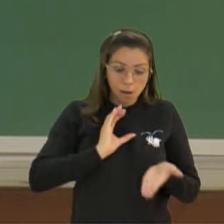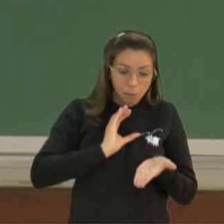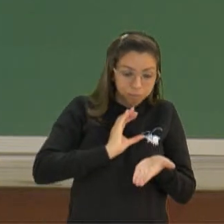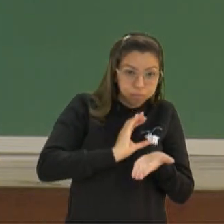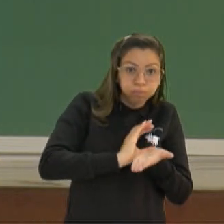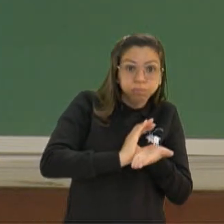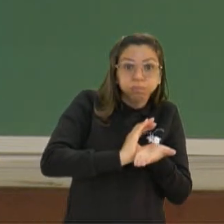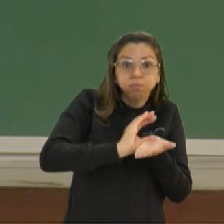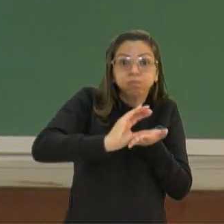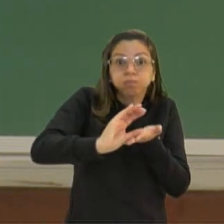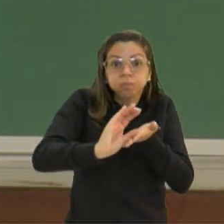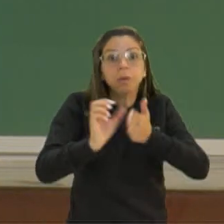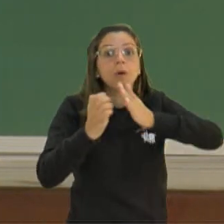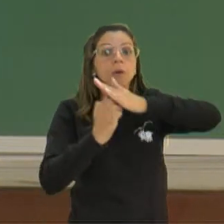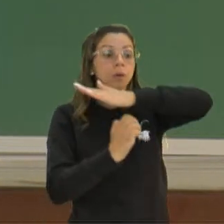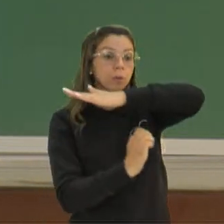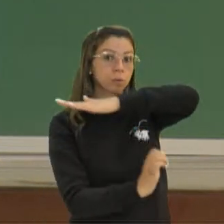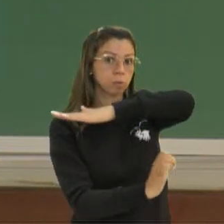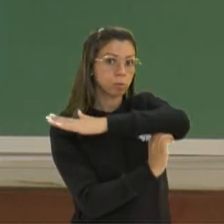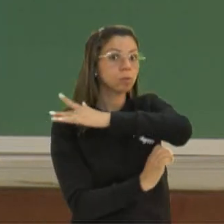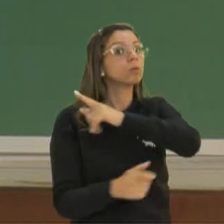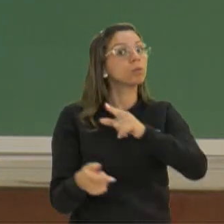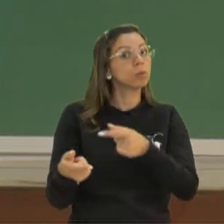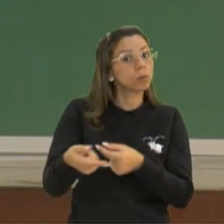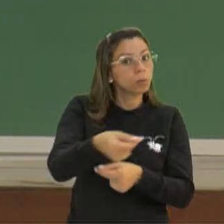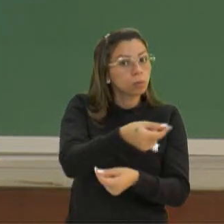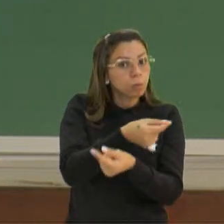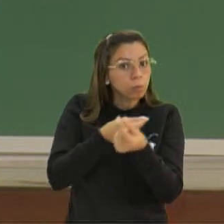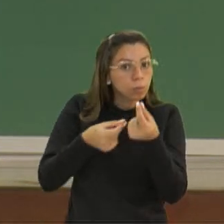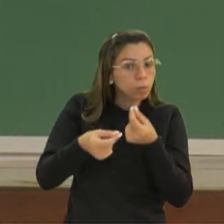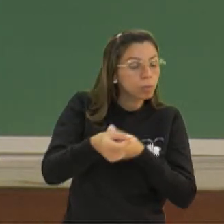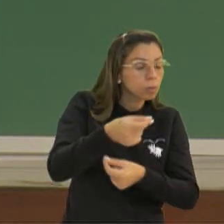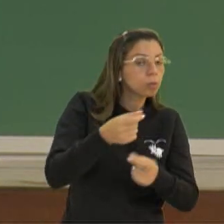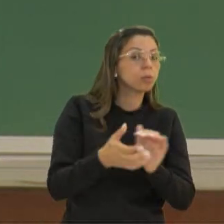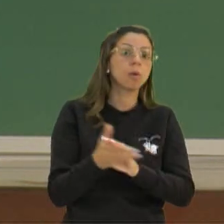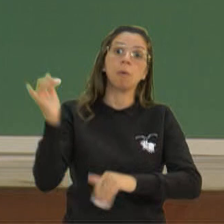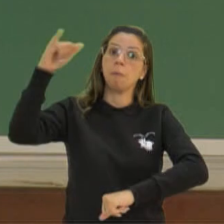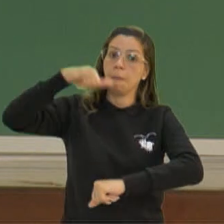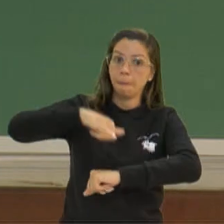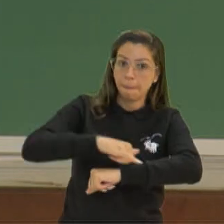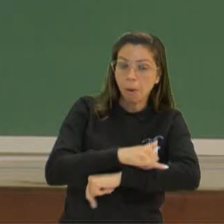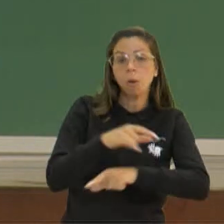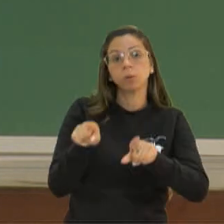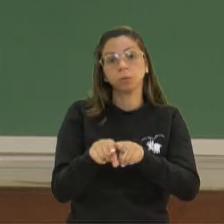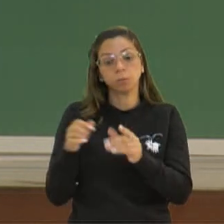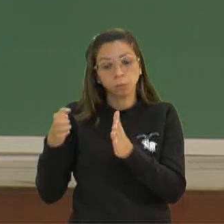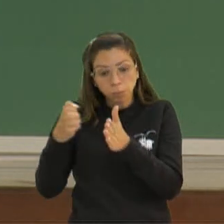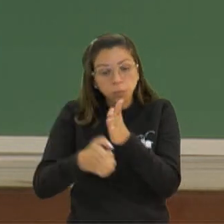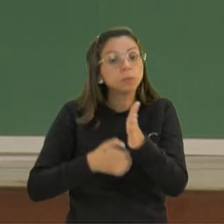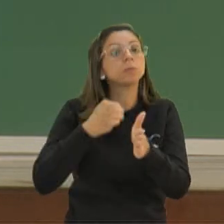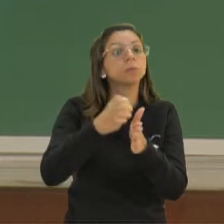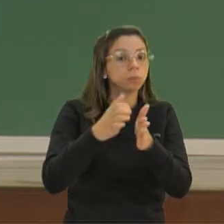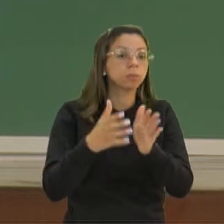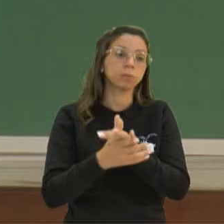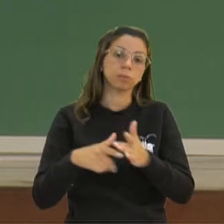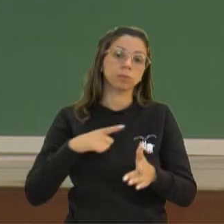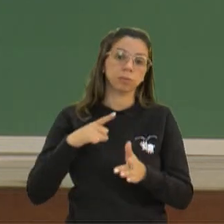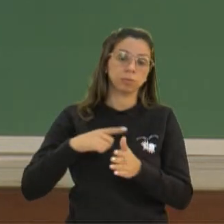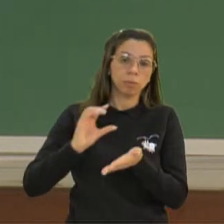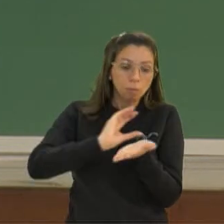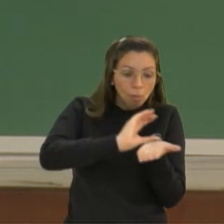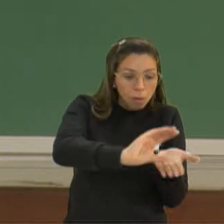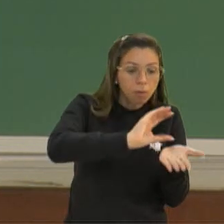estrutura comercial. Portos, aeroportos, ferrovias. E ao longo do caminho, aqui,